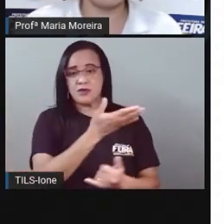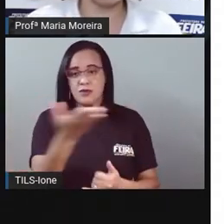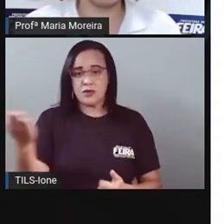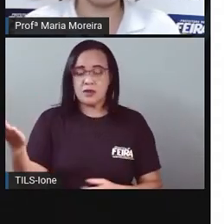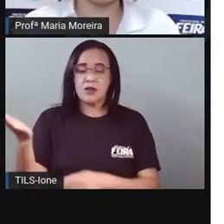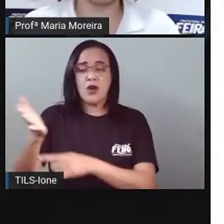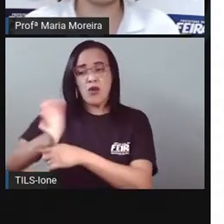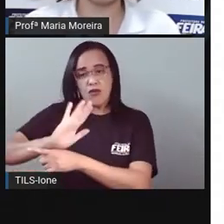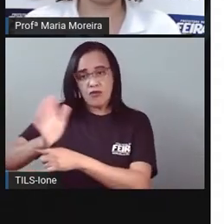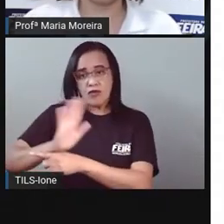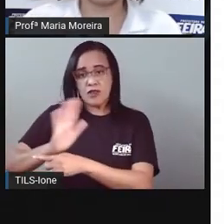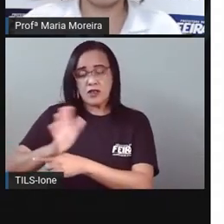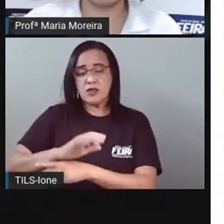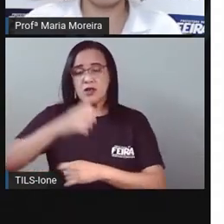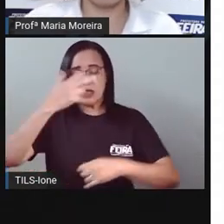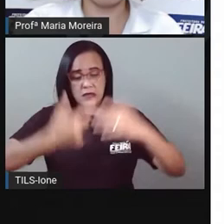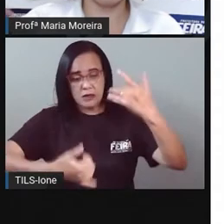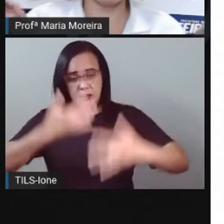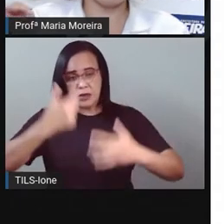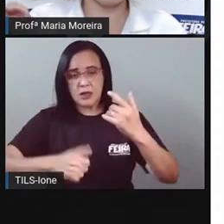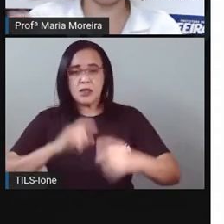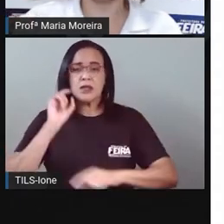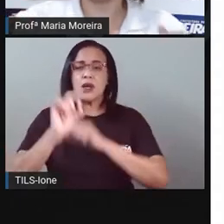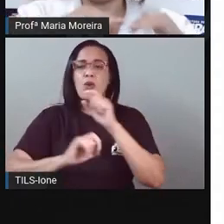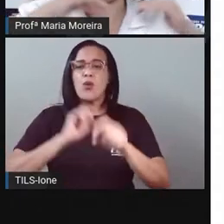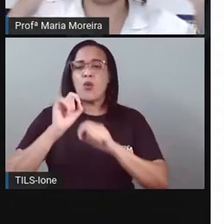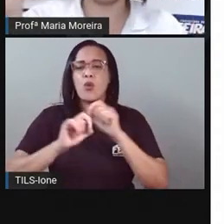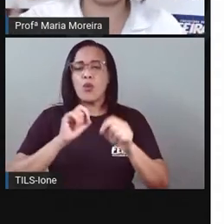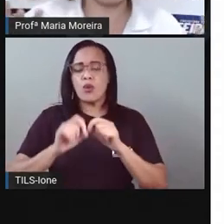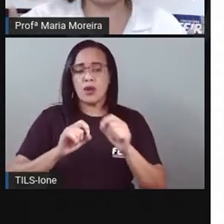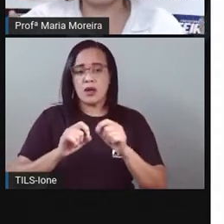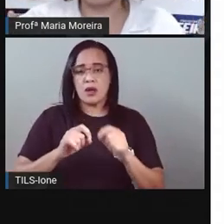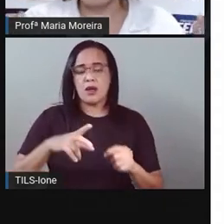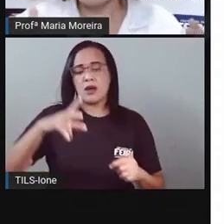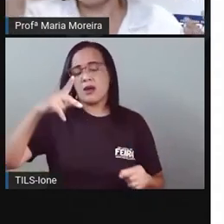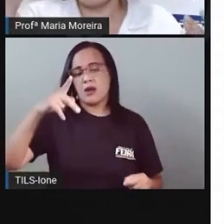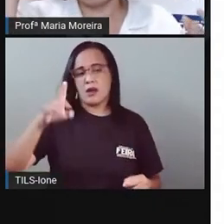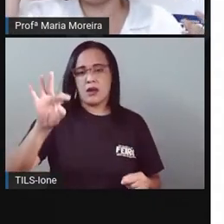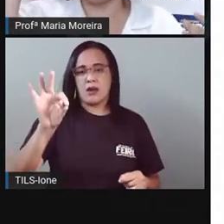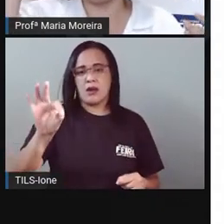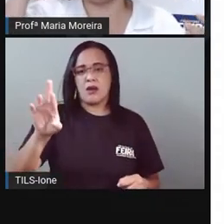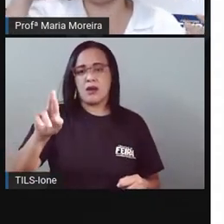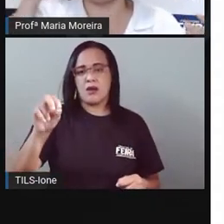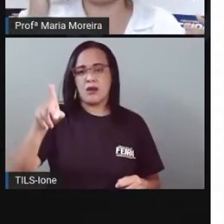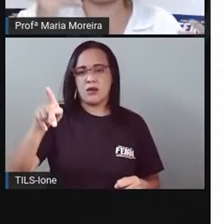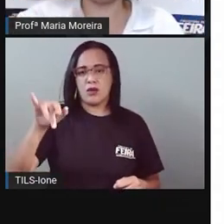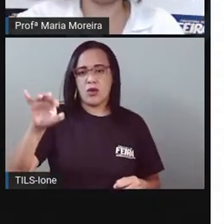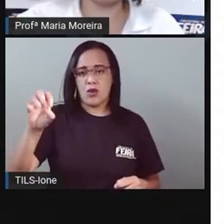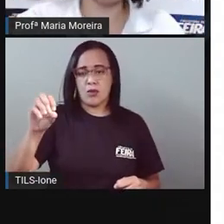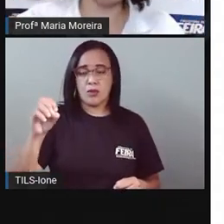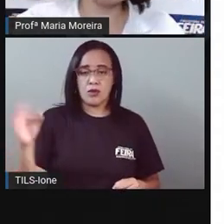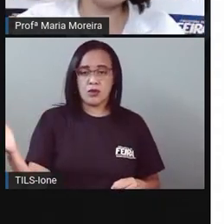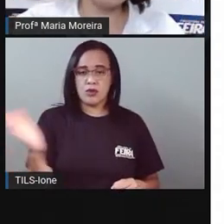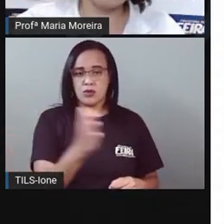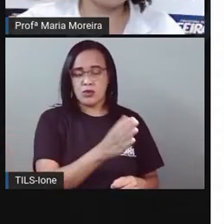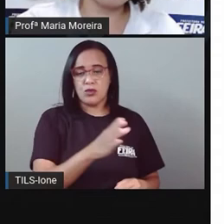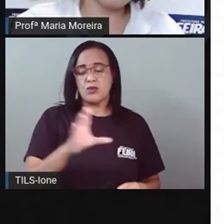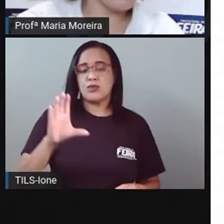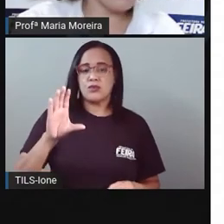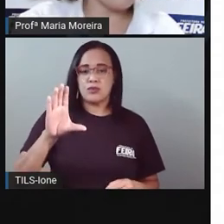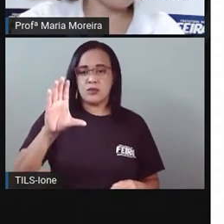Câncer E o Trópico de Capricórnio Isso aí da linha do Equador São linhas